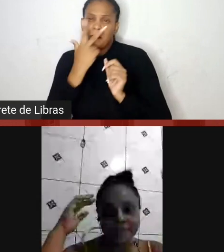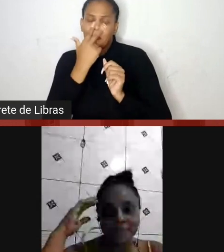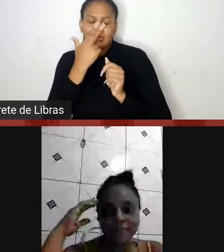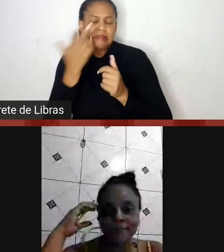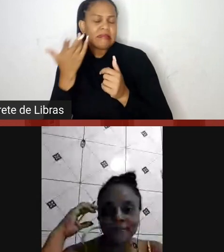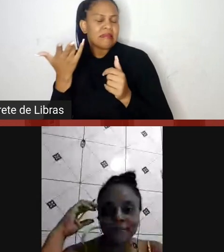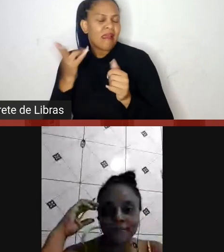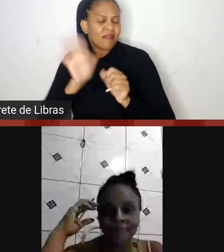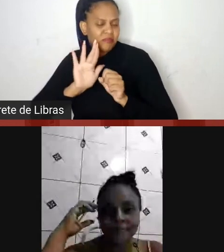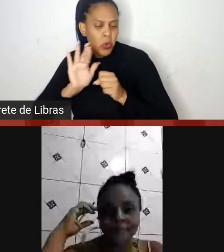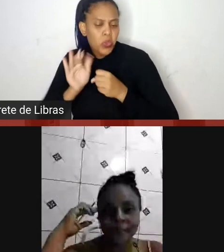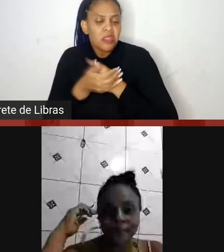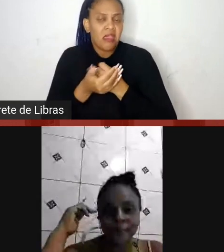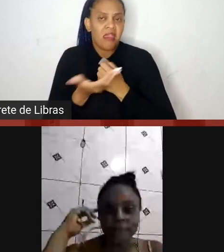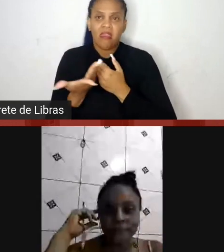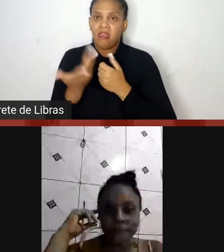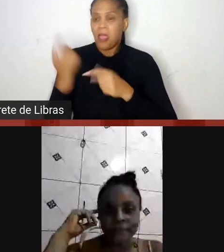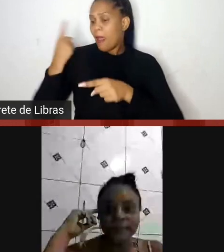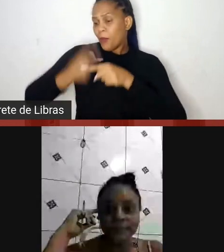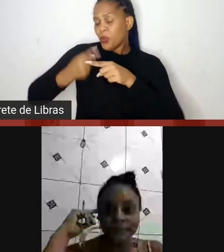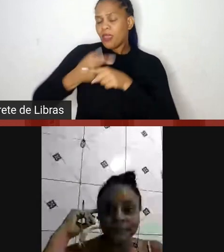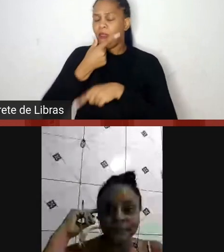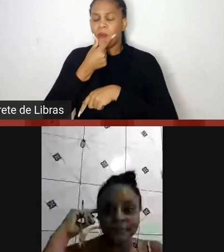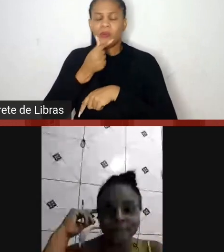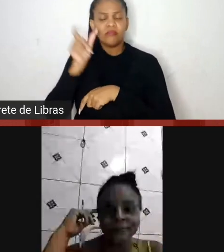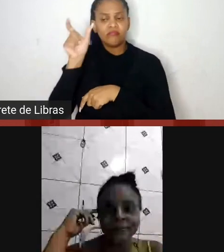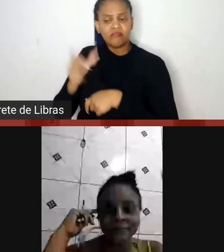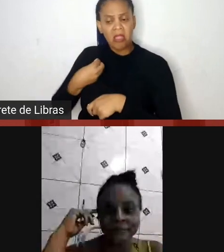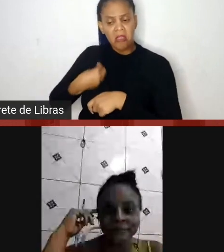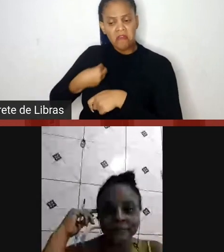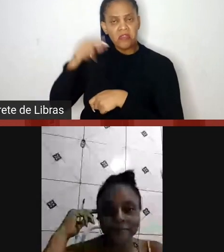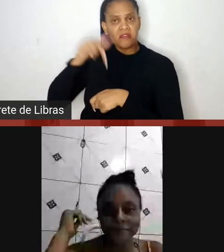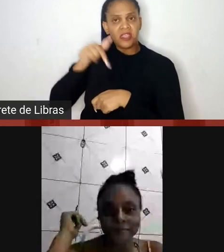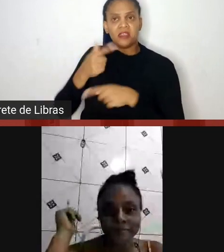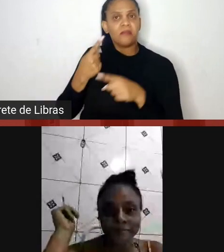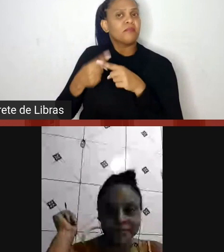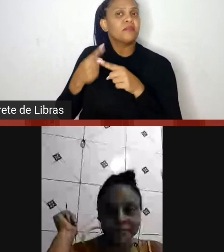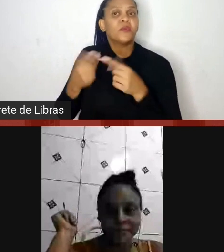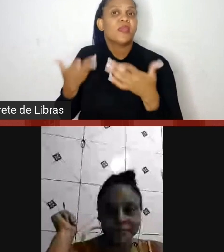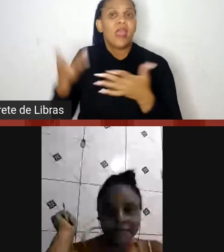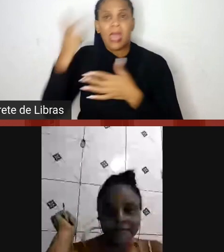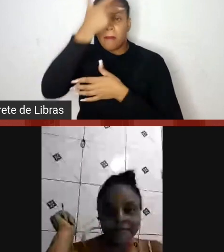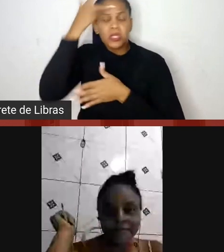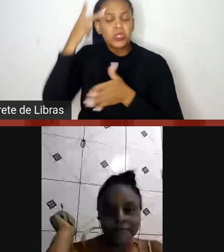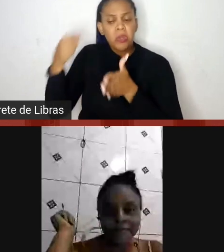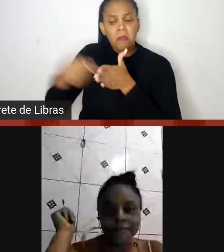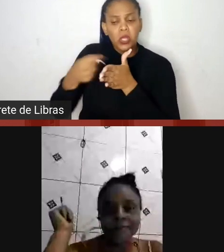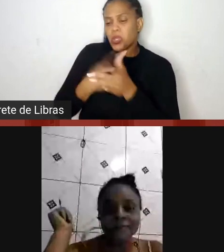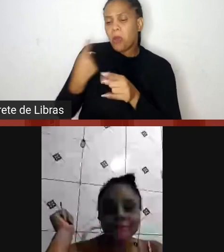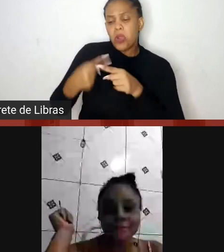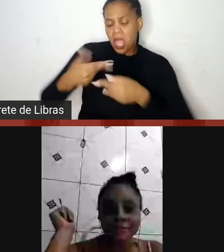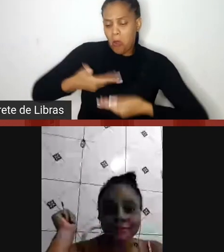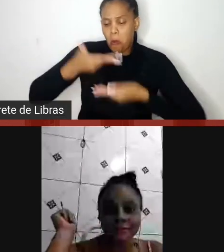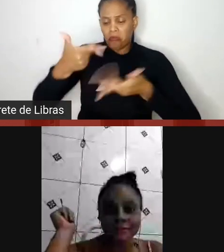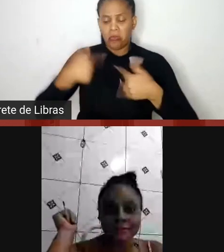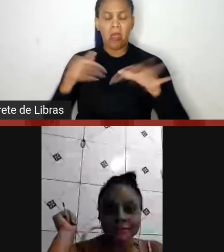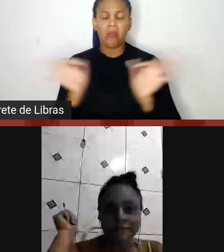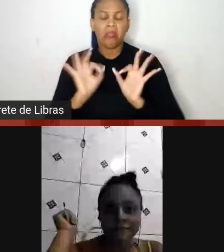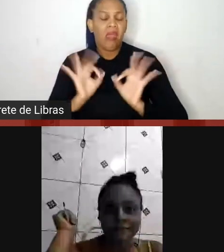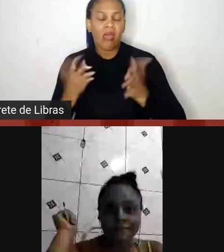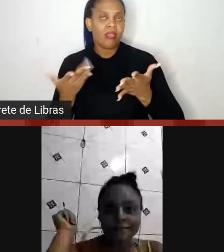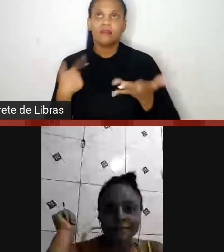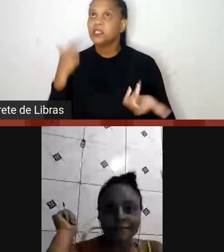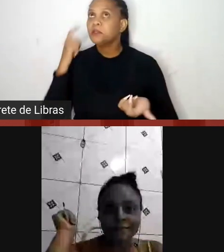o porquê que o Rafael está aqui, por exemplo, uma pessoa me perguntou hoje, ah, por que eu não fui convidado, por que outro não foi convidado, aí eu fiquei pensando, pô,